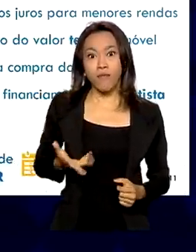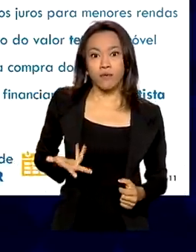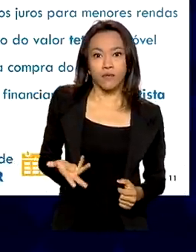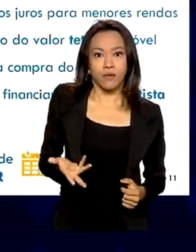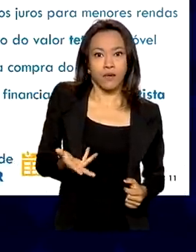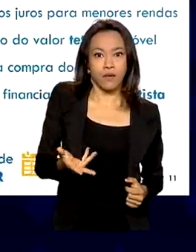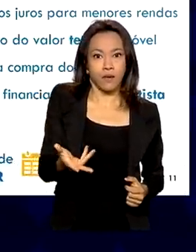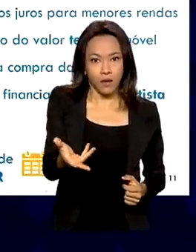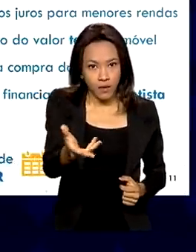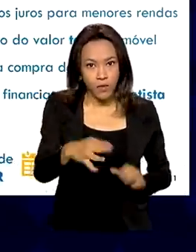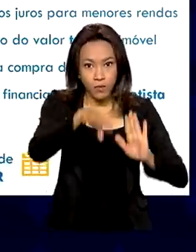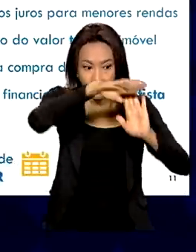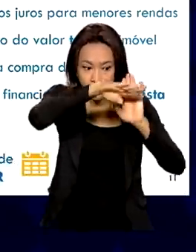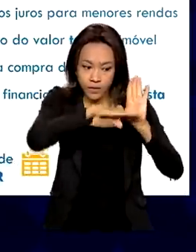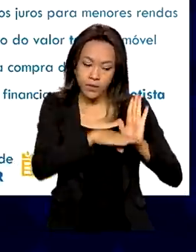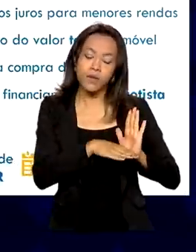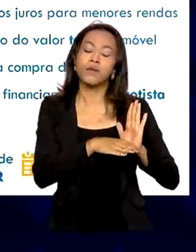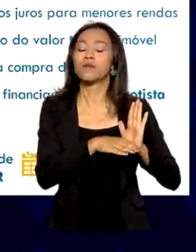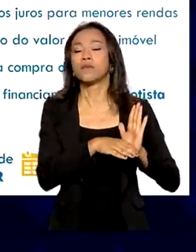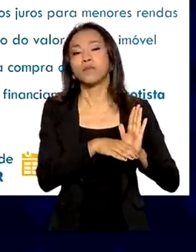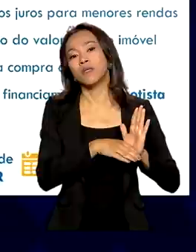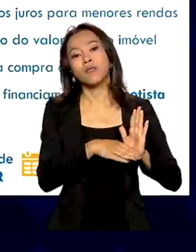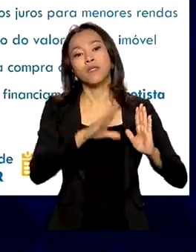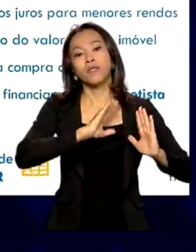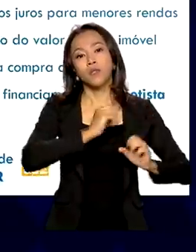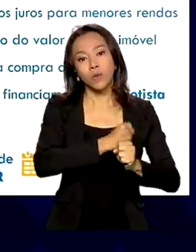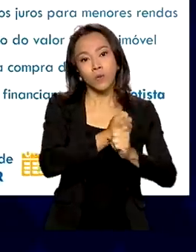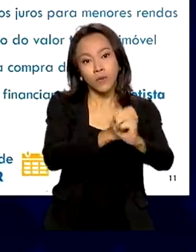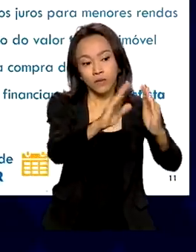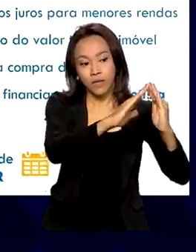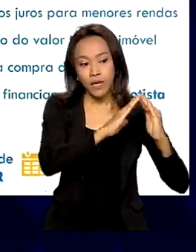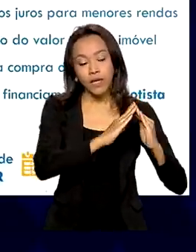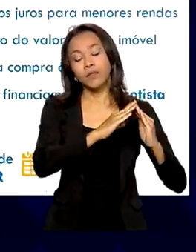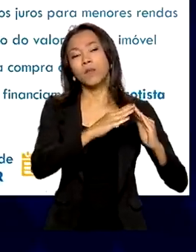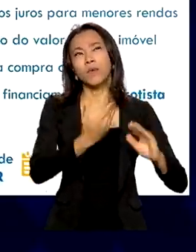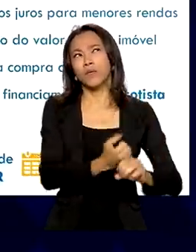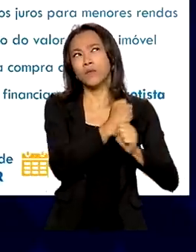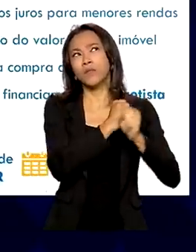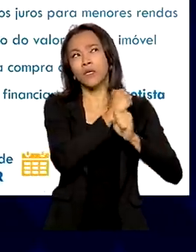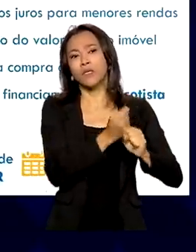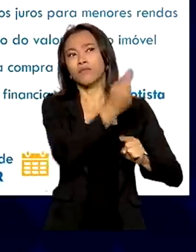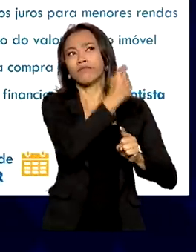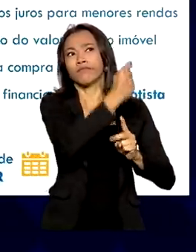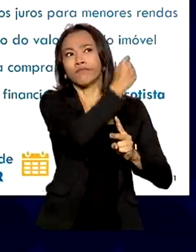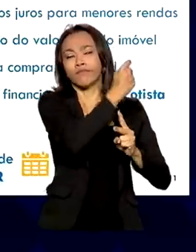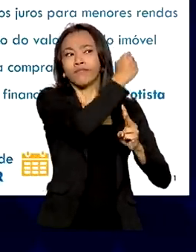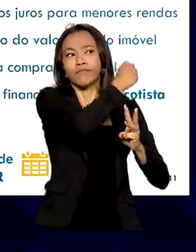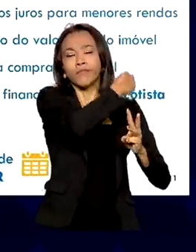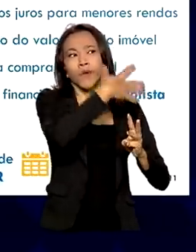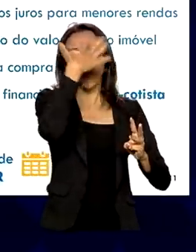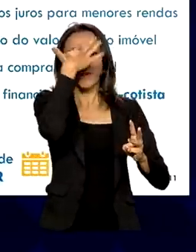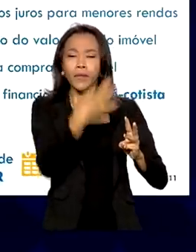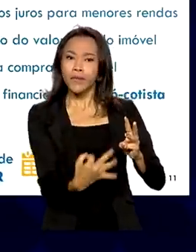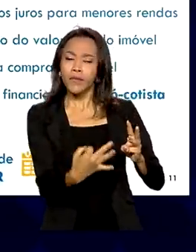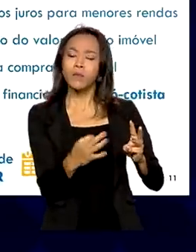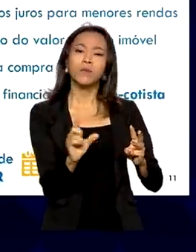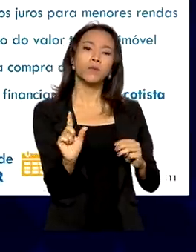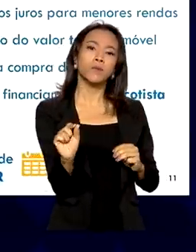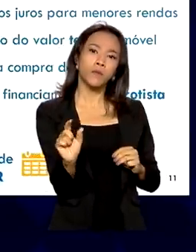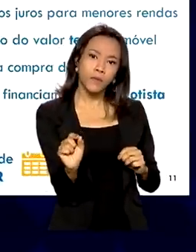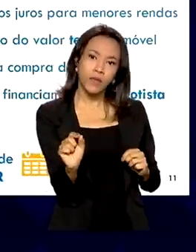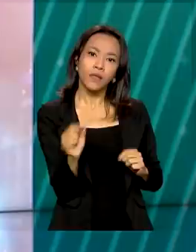máximo o Casa Verde Amarela, porque nos outros três anos a gente entendeu que estava tendo uma operação